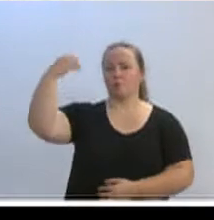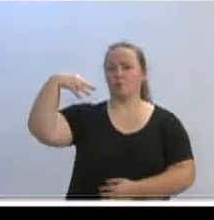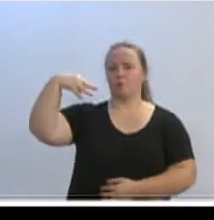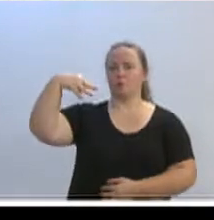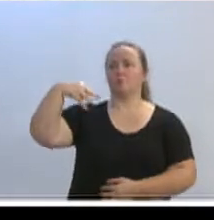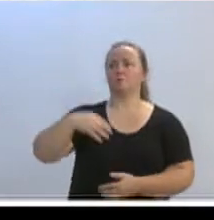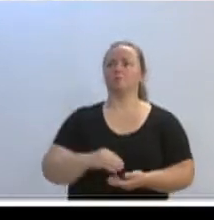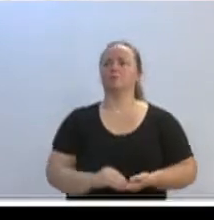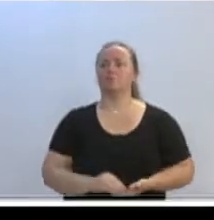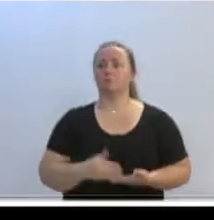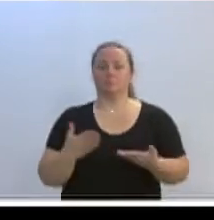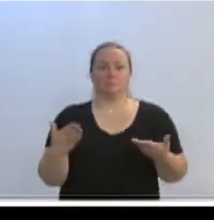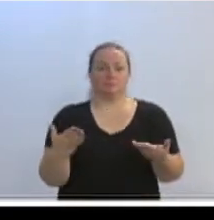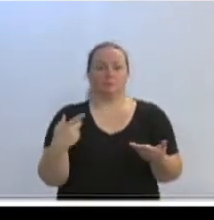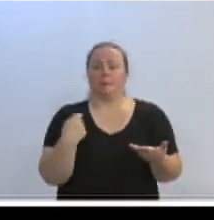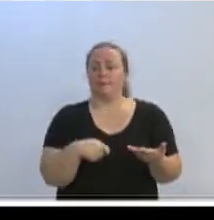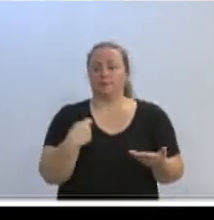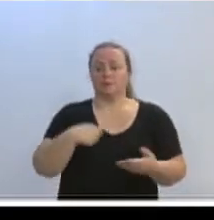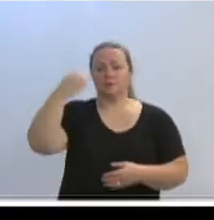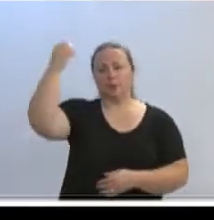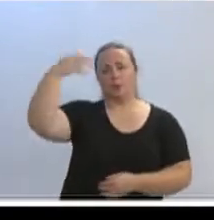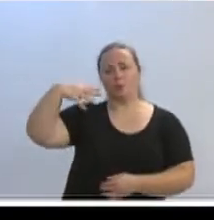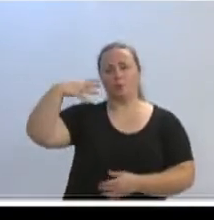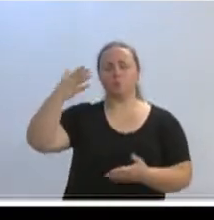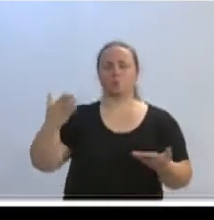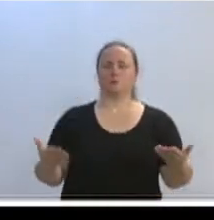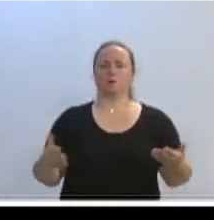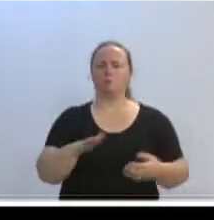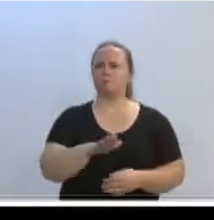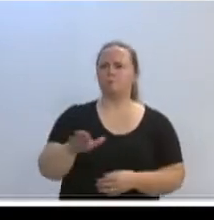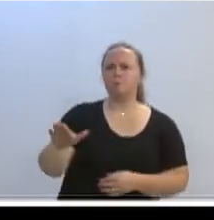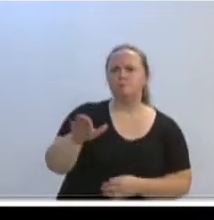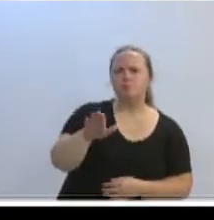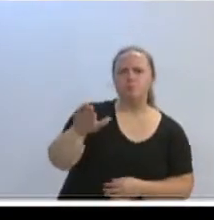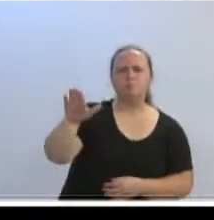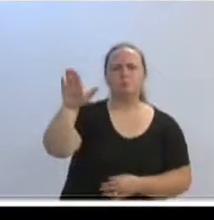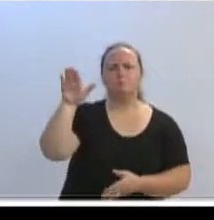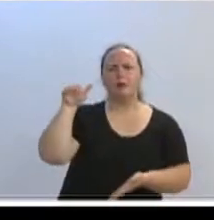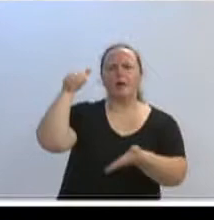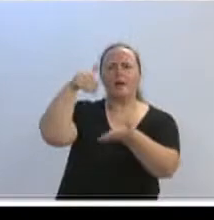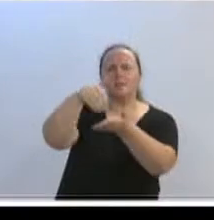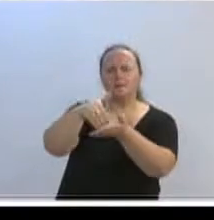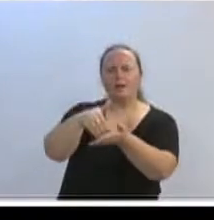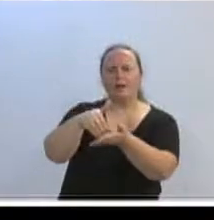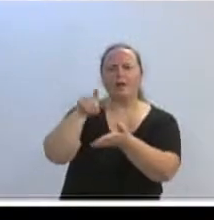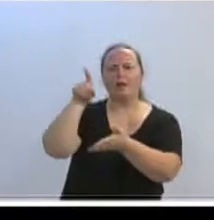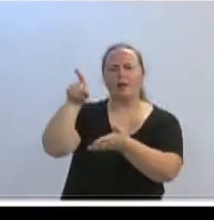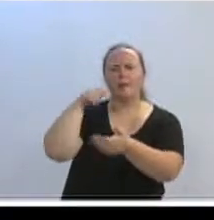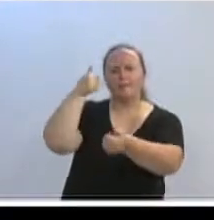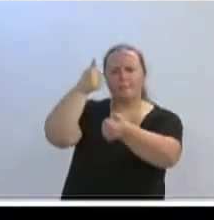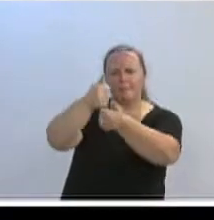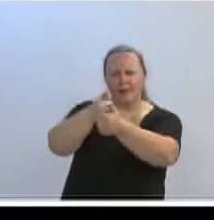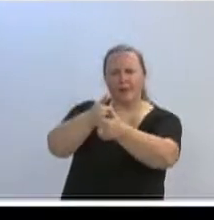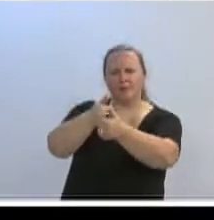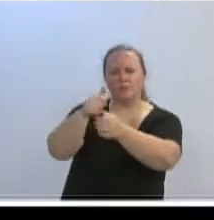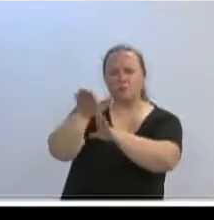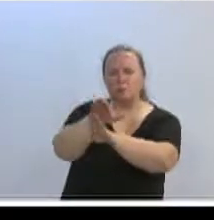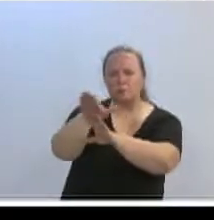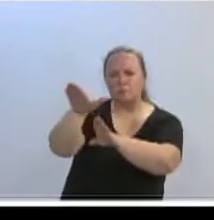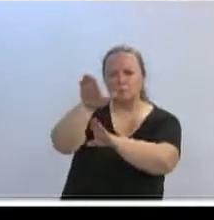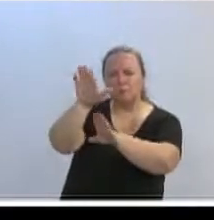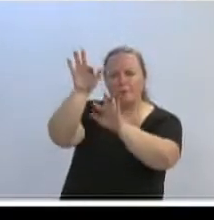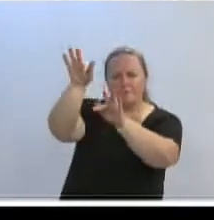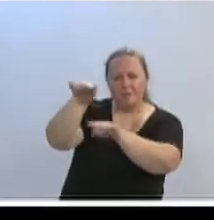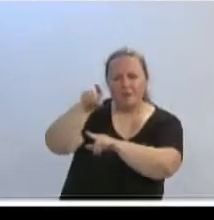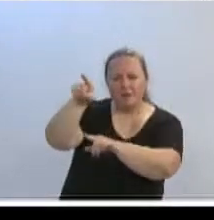Porque todo mundo precisa da luz. Aqui para cima, até na saída ali do pé do morro, é